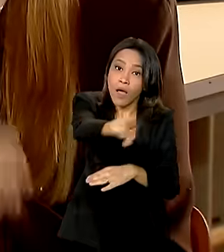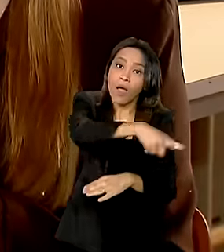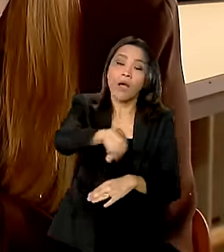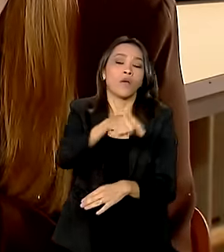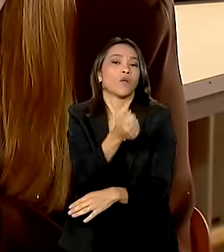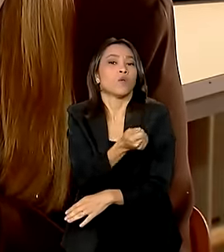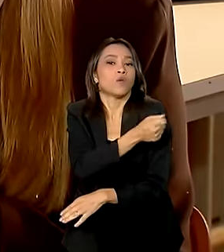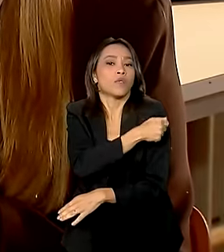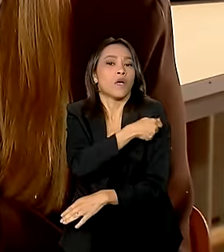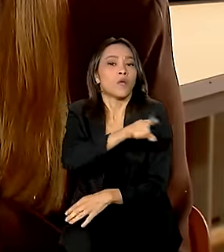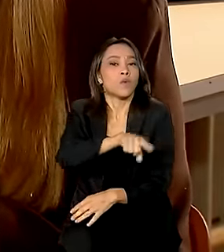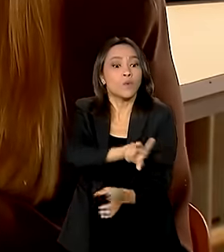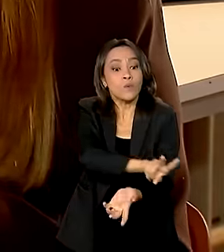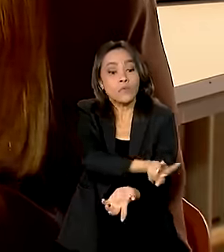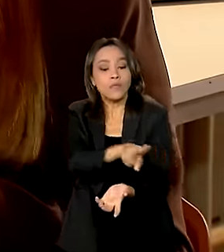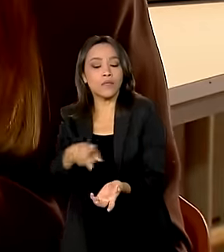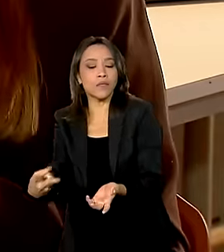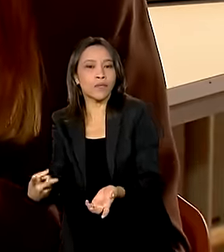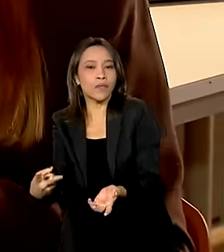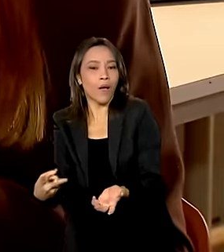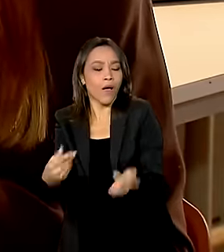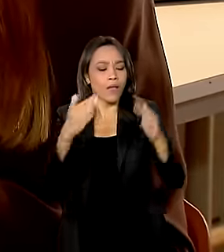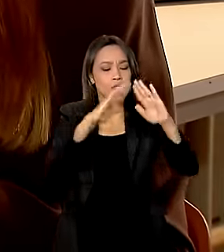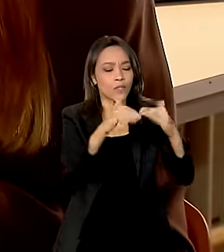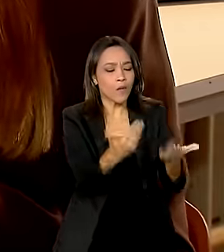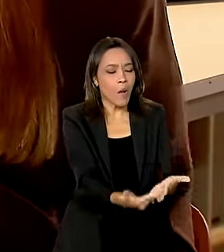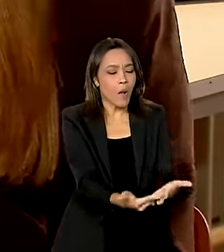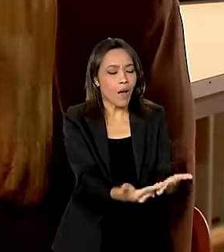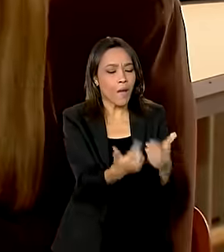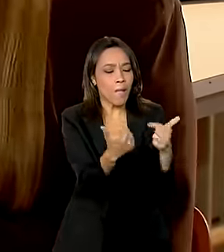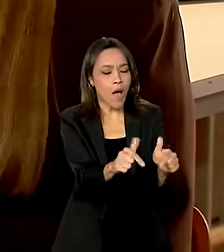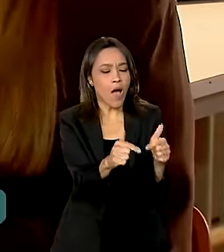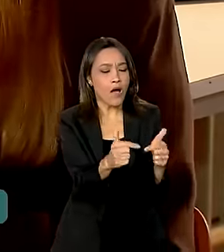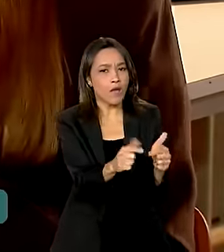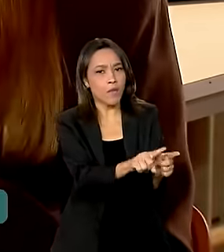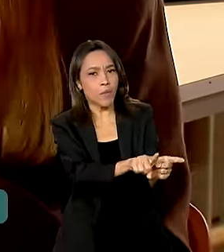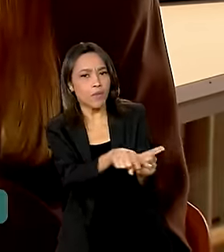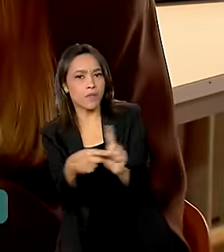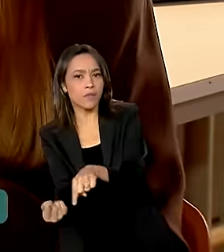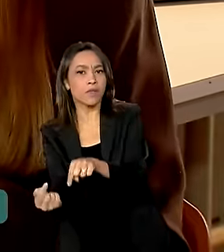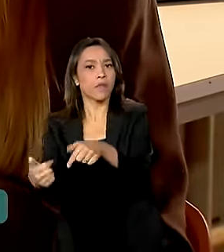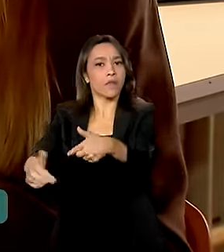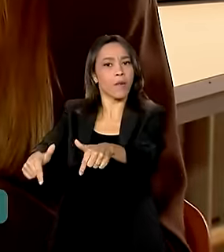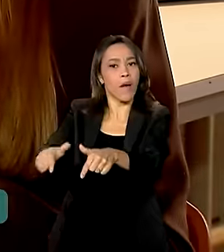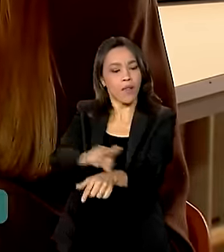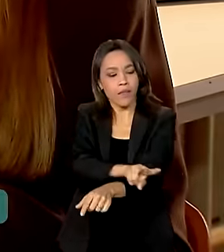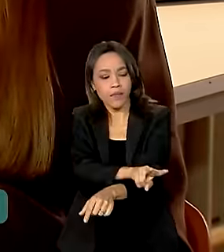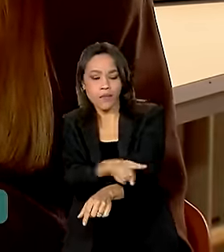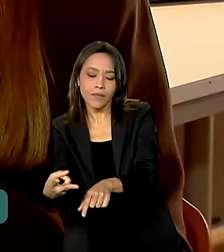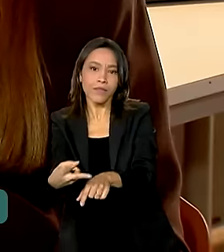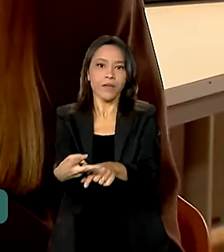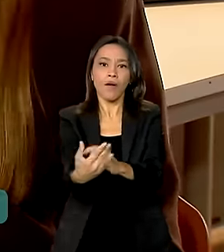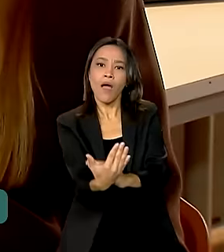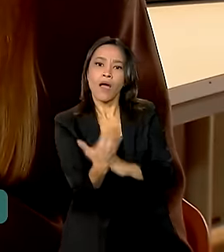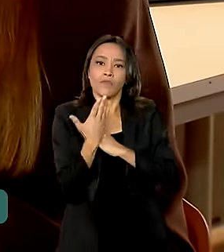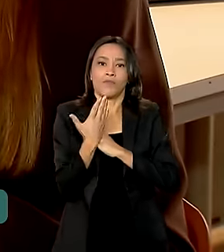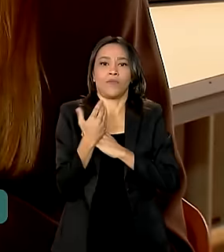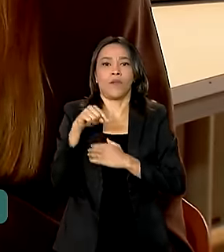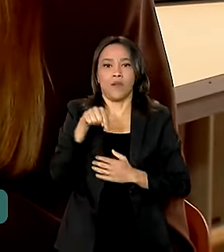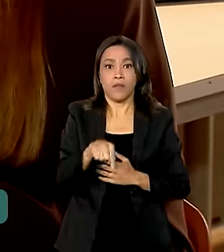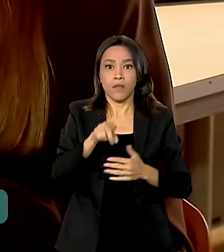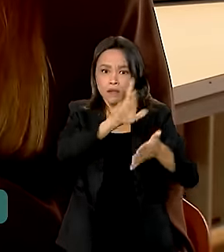transição do banco da escola para o mercado de trabalho. Aqui estão detalhados os desafios de cada